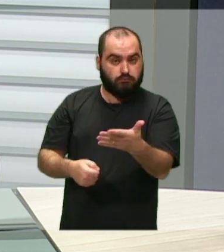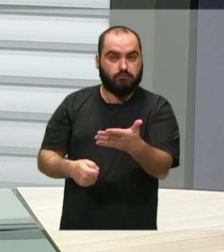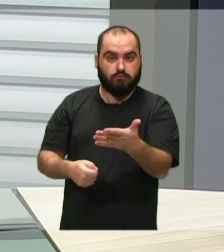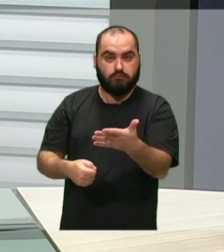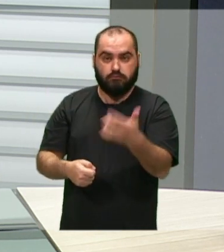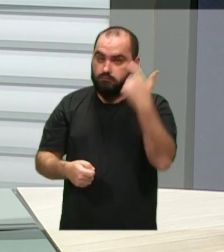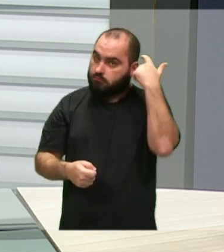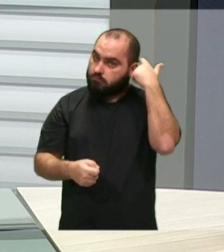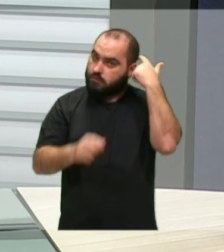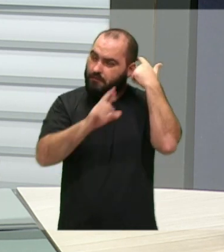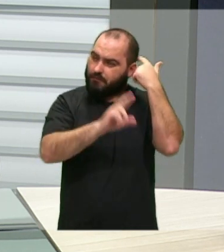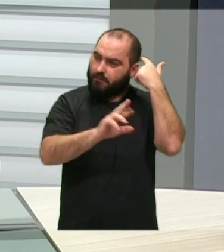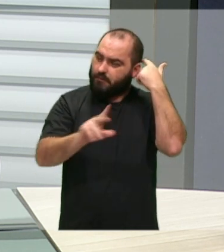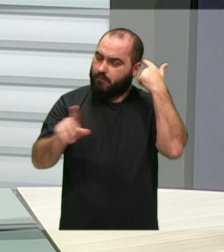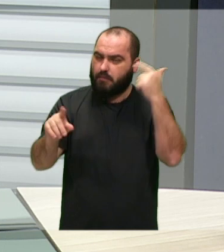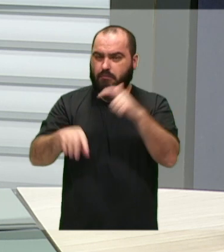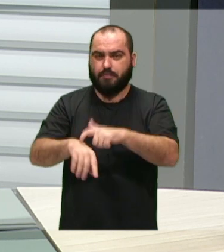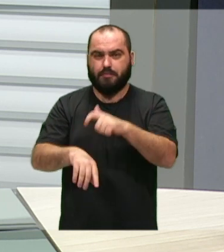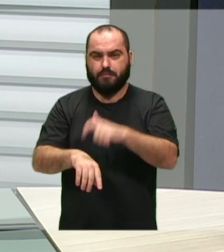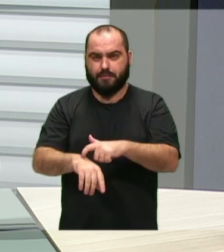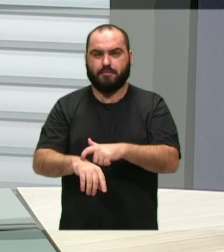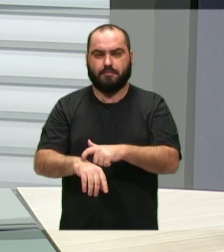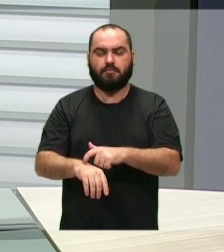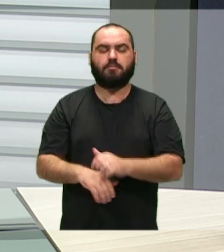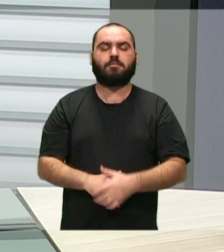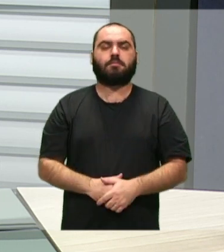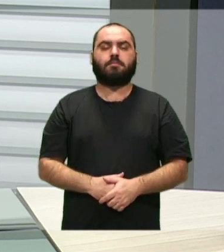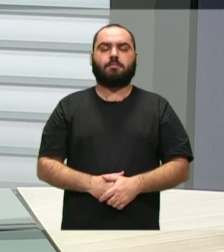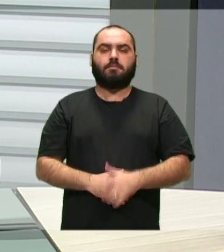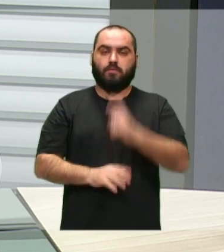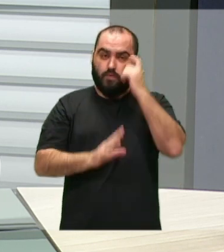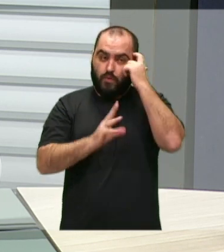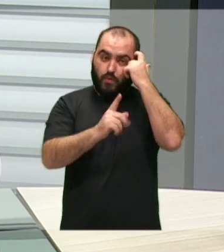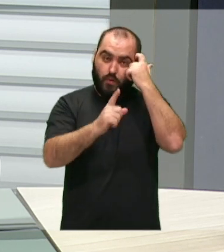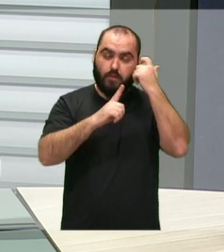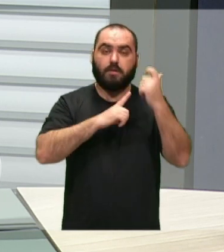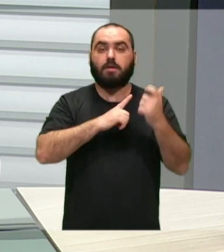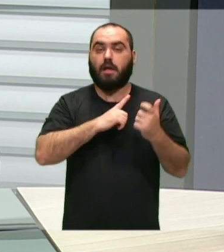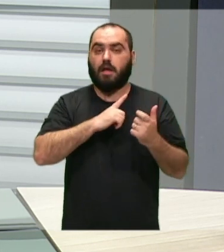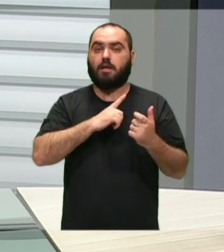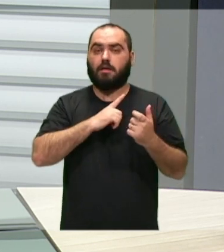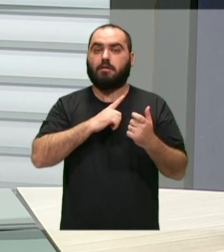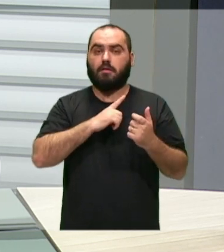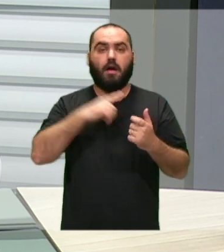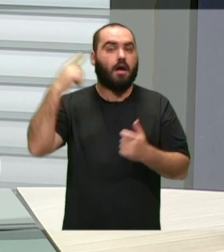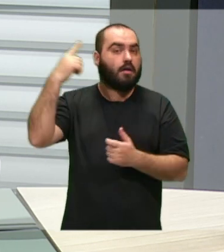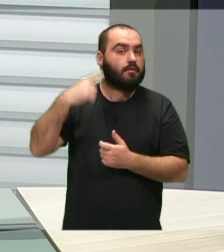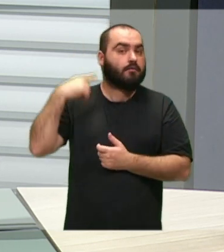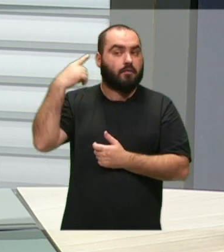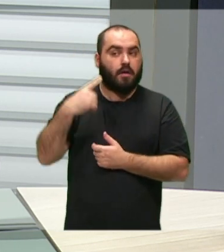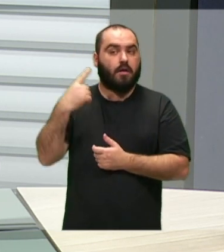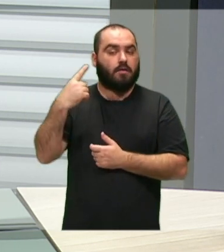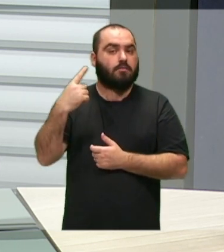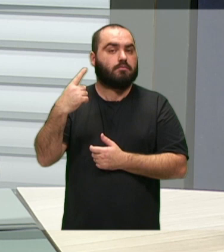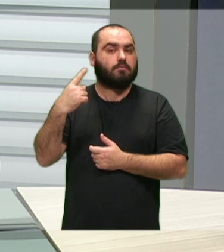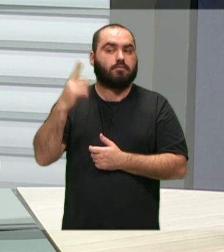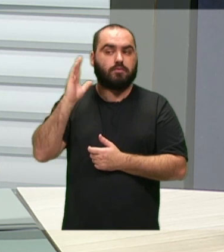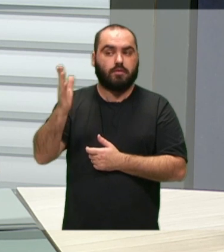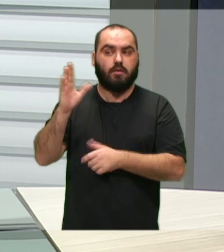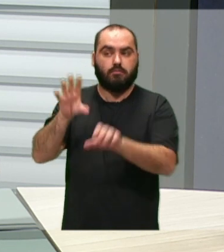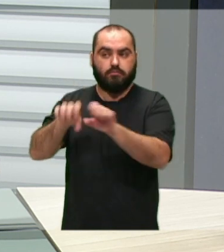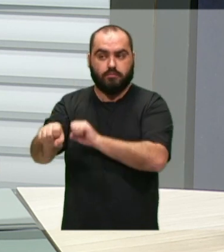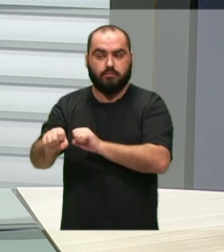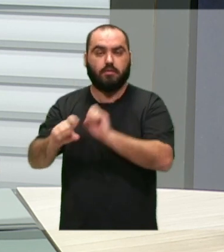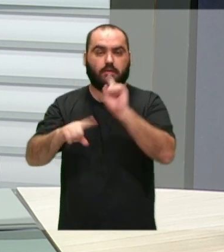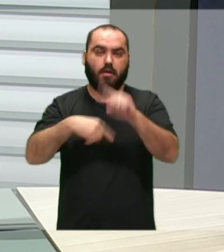provas de título, várias etapas, no mínimo de cinco etapas, todos têm que ser, ter advogado por um período para fazer o concurso e ser